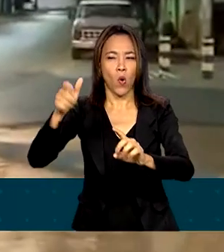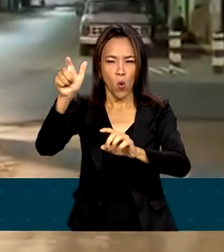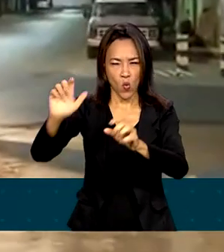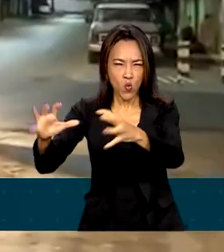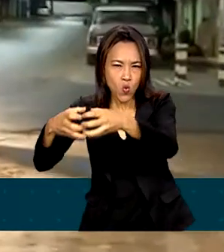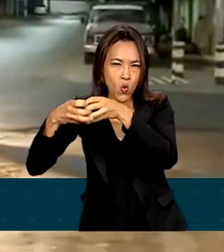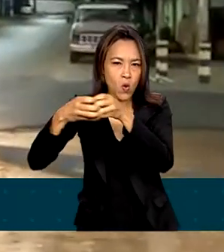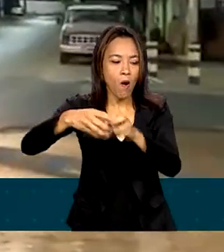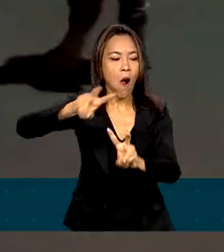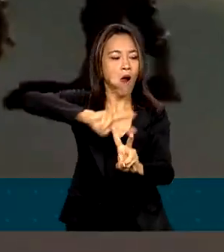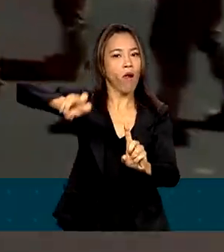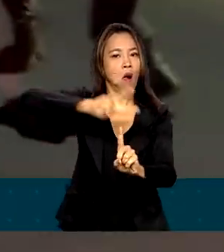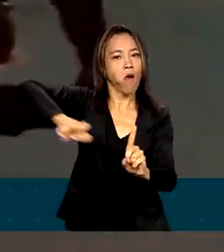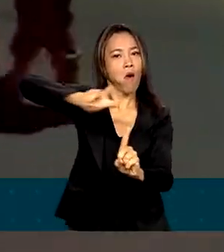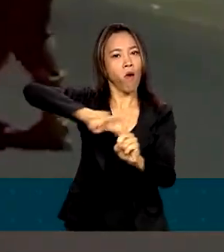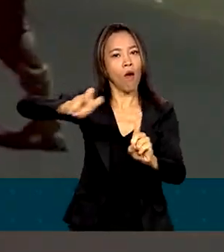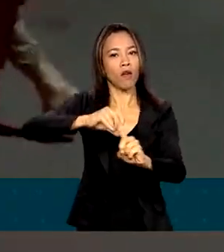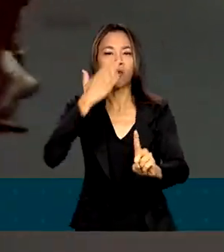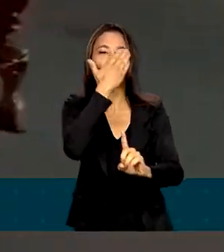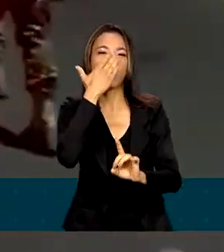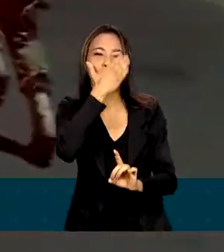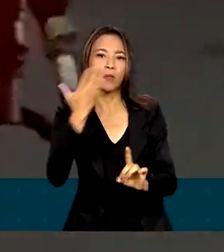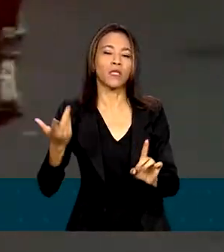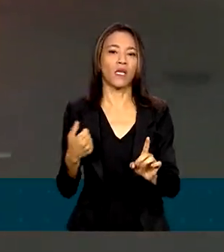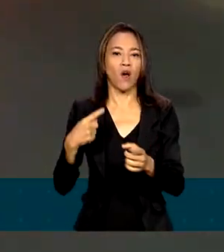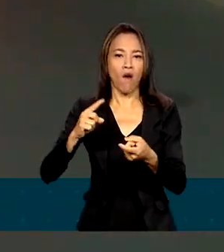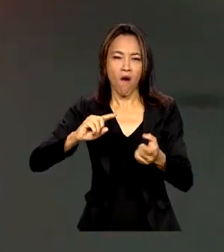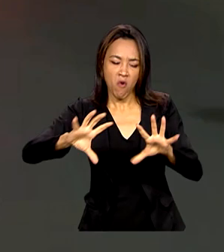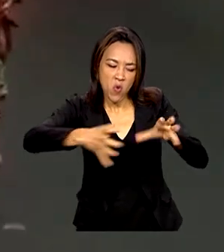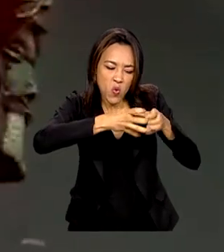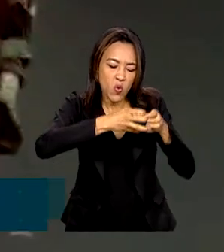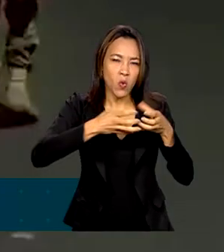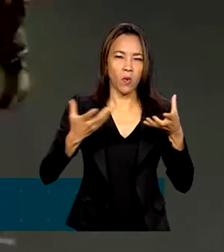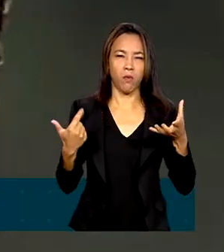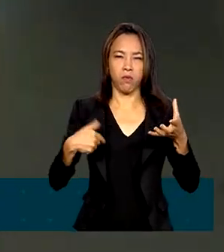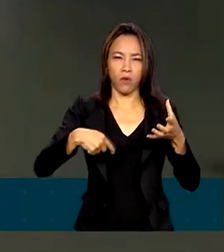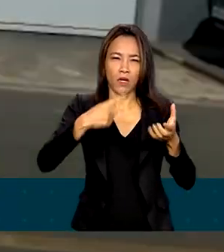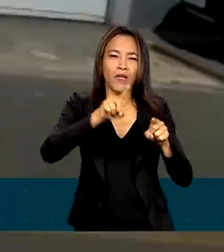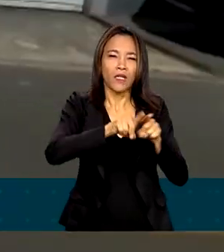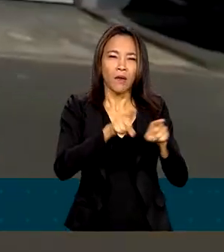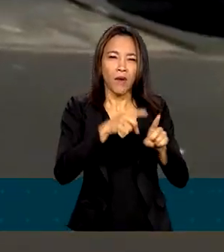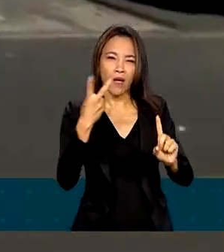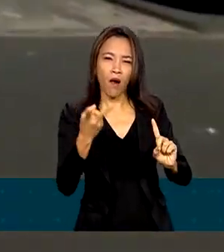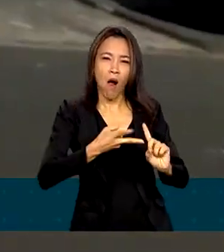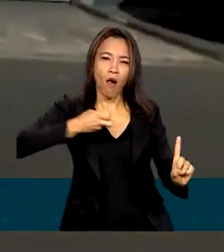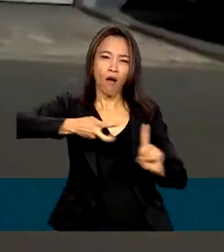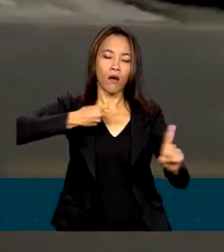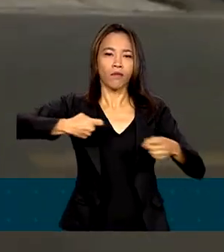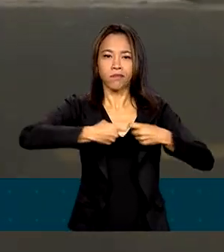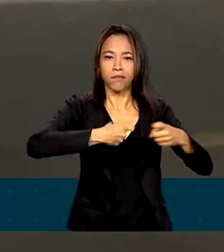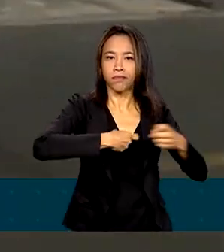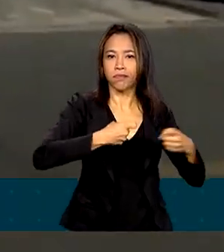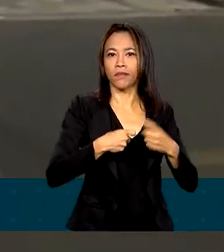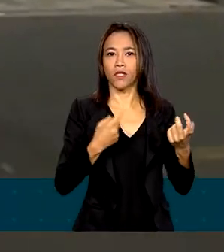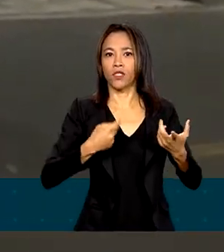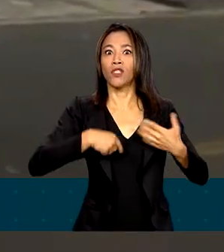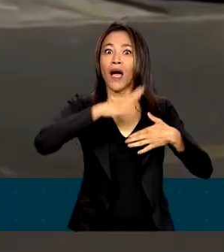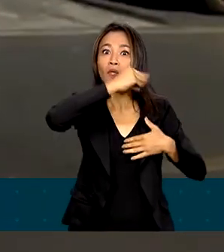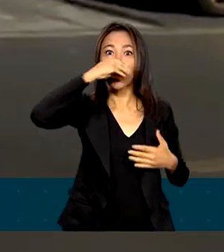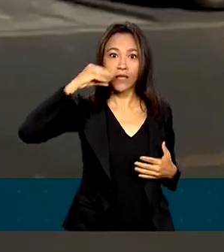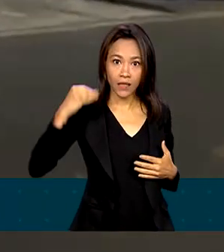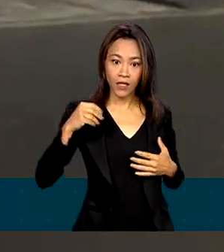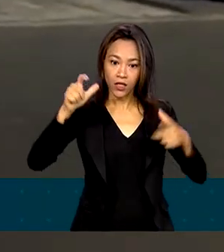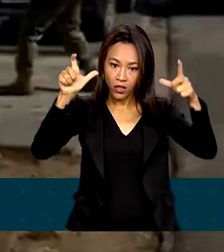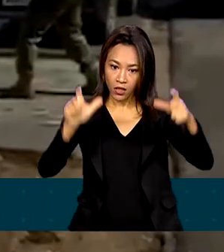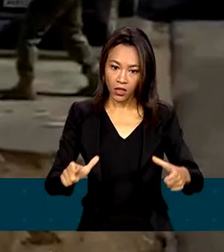prostituição alheia, formação de quadrilha e de exploração sexual de adolescentes em garimpos da região